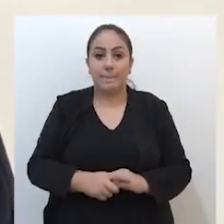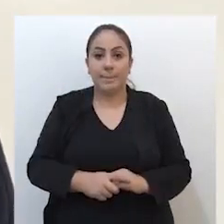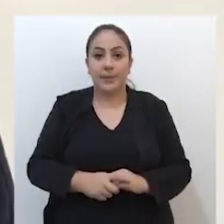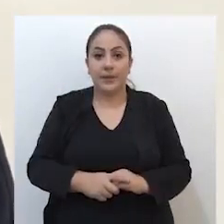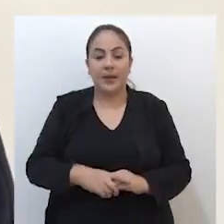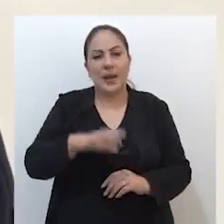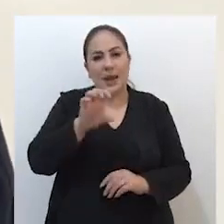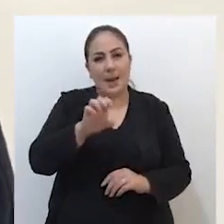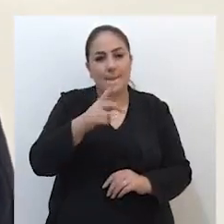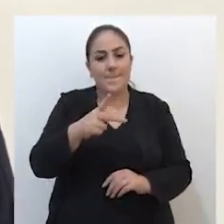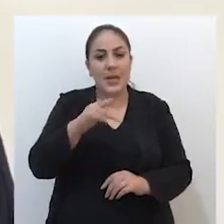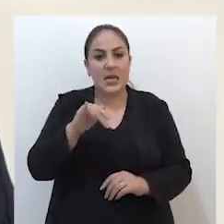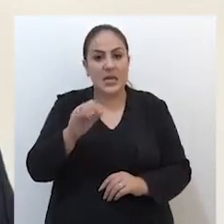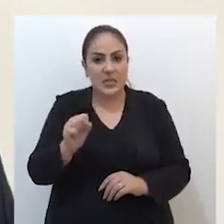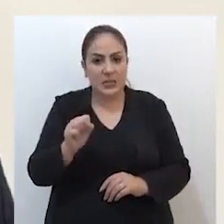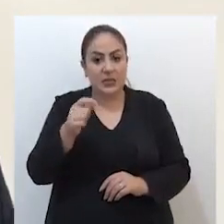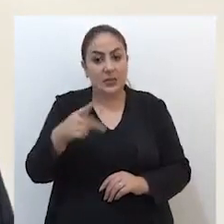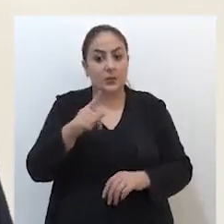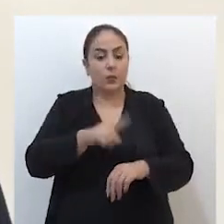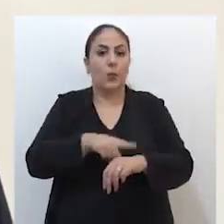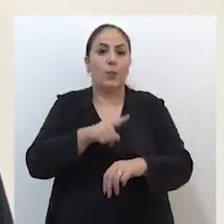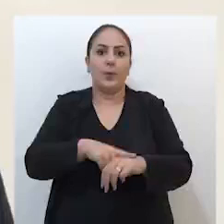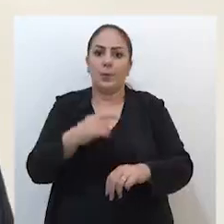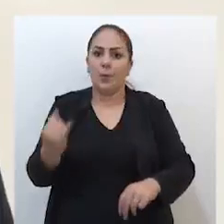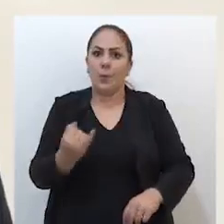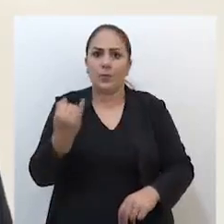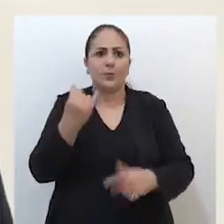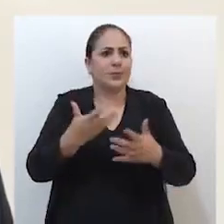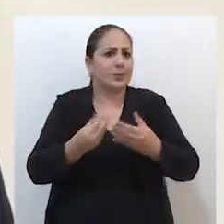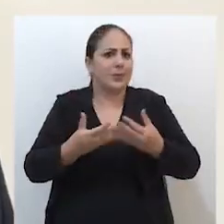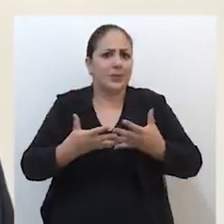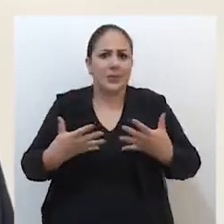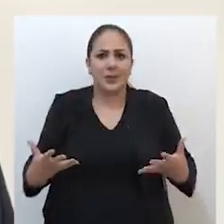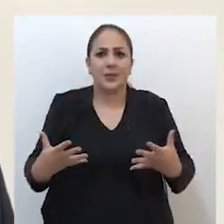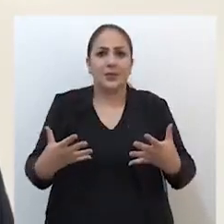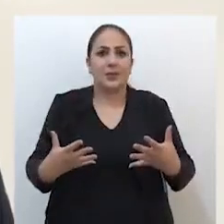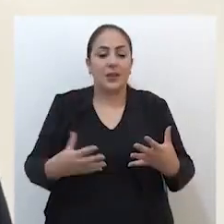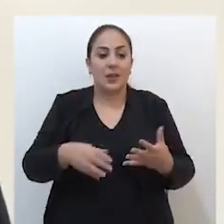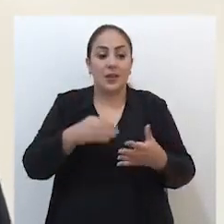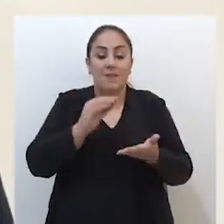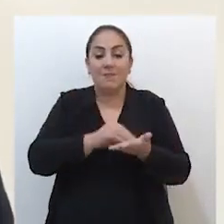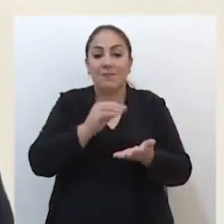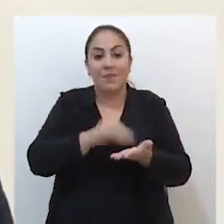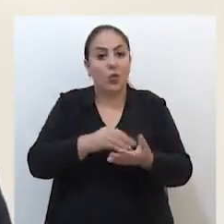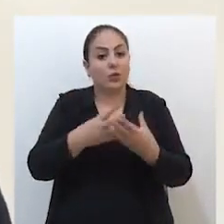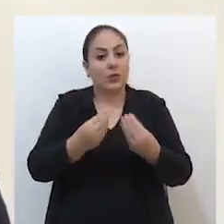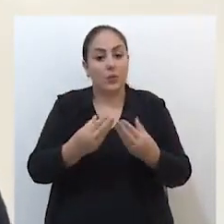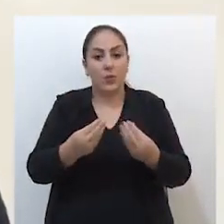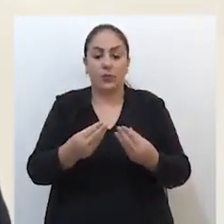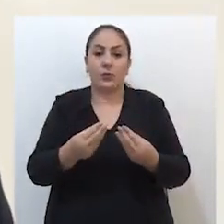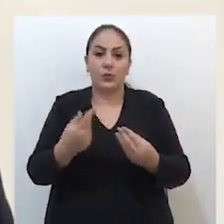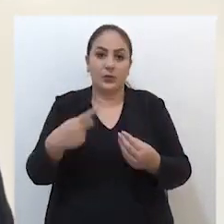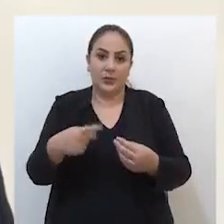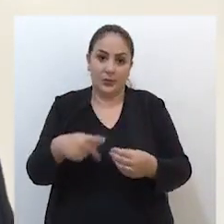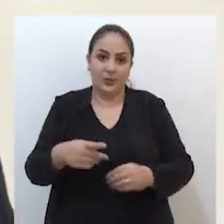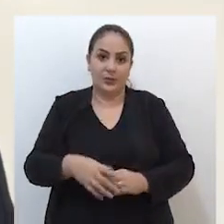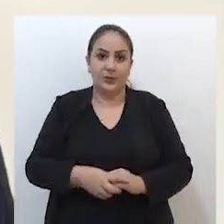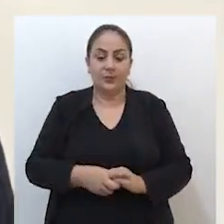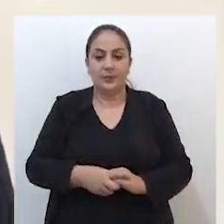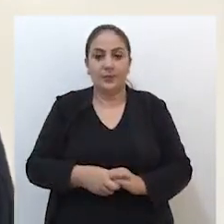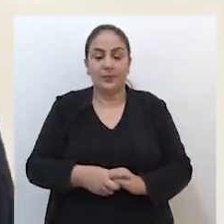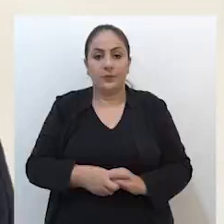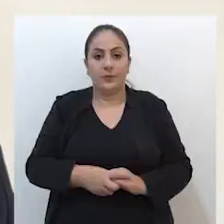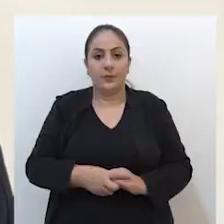E os EPIs, nesse momento, eles ganharam uma importância enorme e há uma escassez disso no mercado.